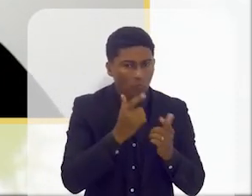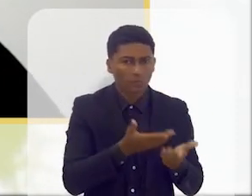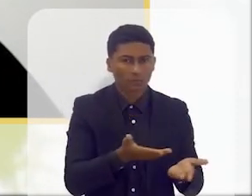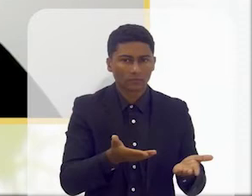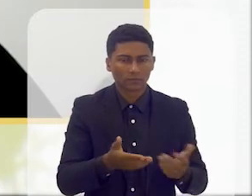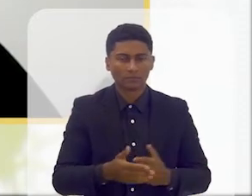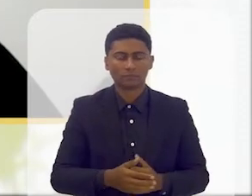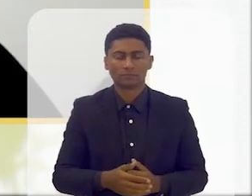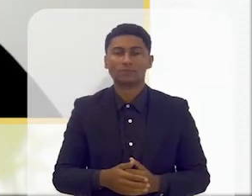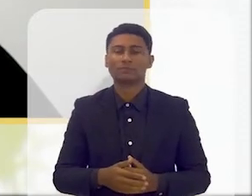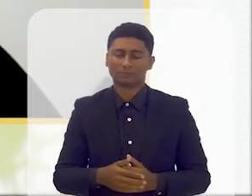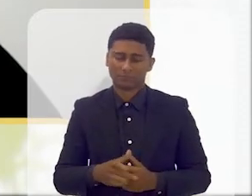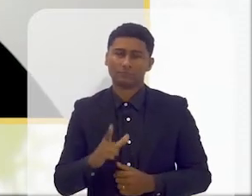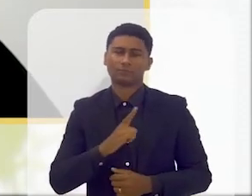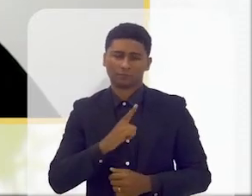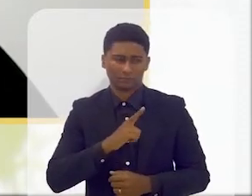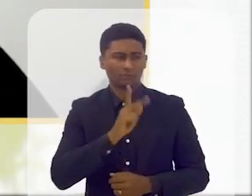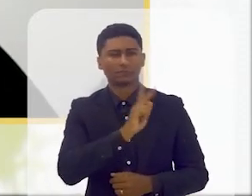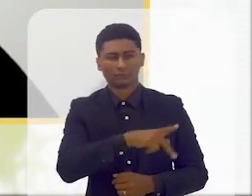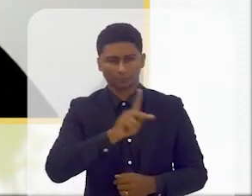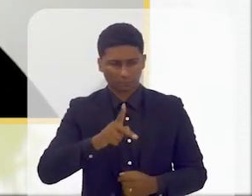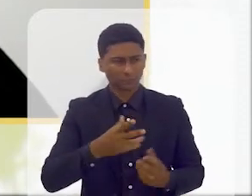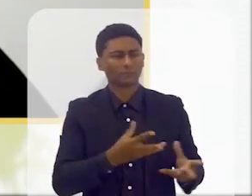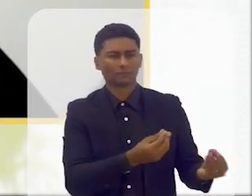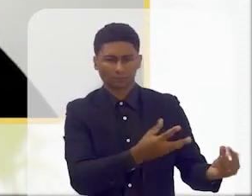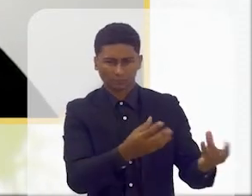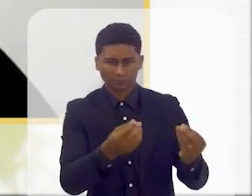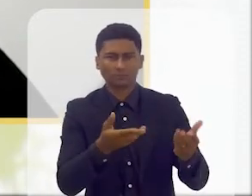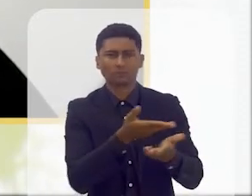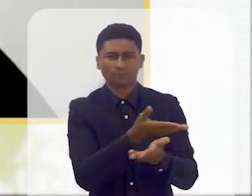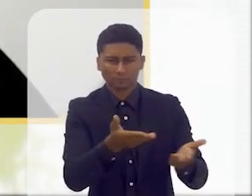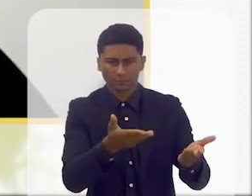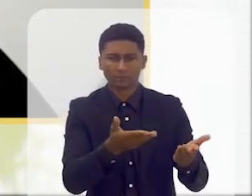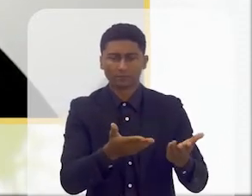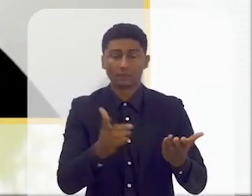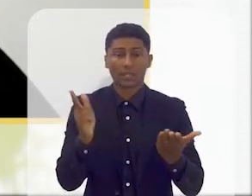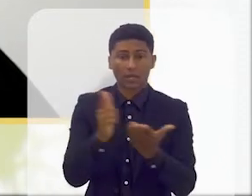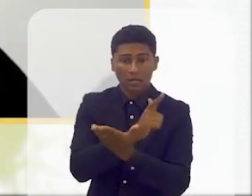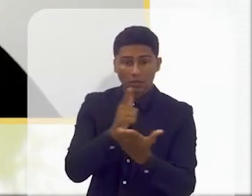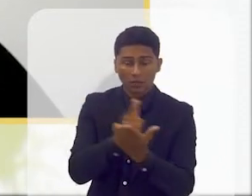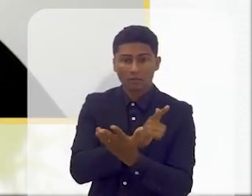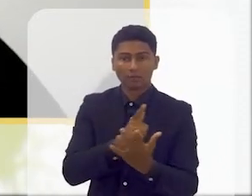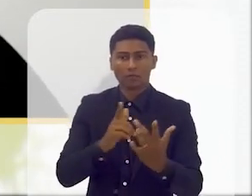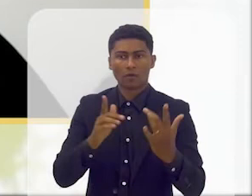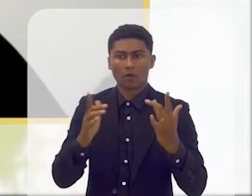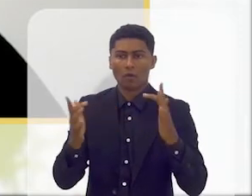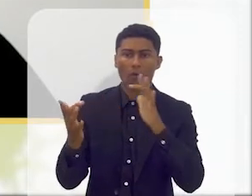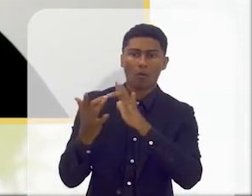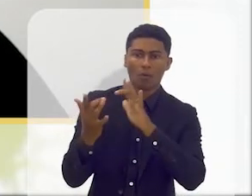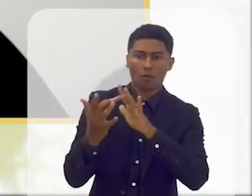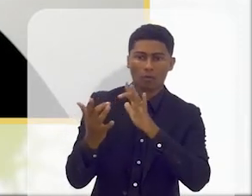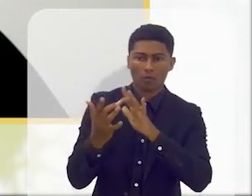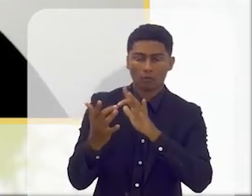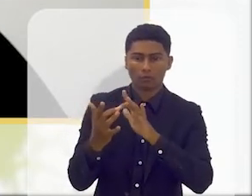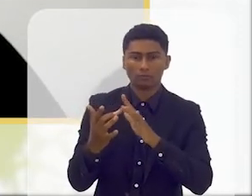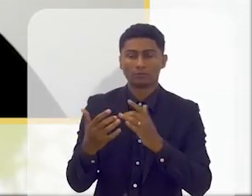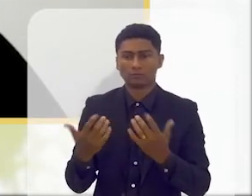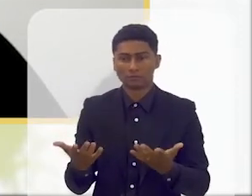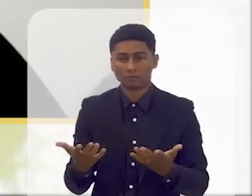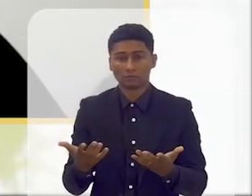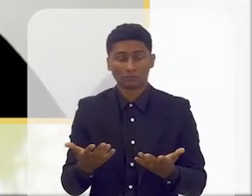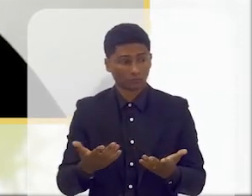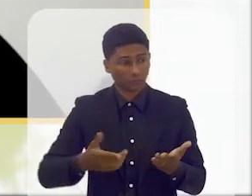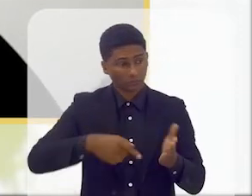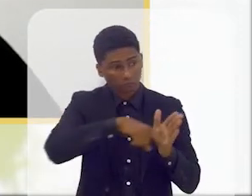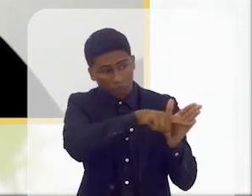testemunhos de muitos professores, muitos alunos que tiveram contato com os livros e que todos os